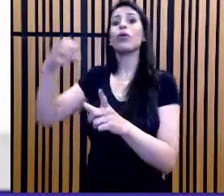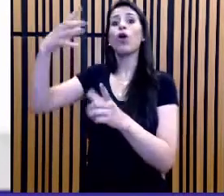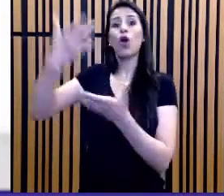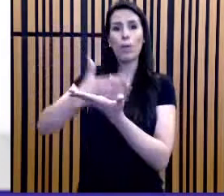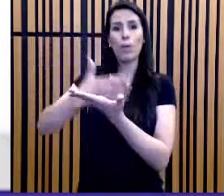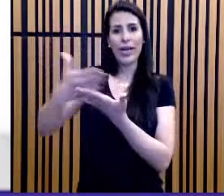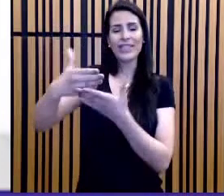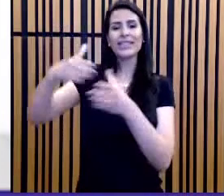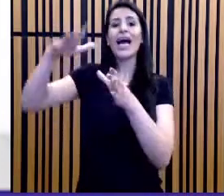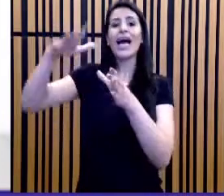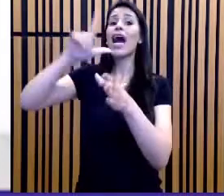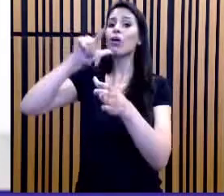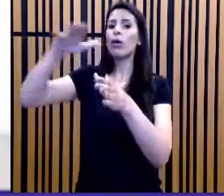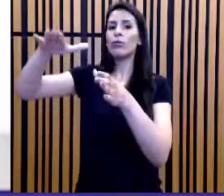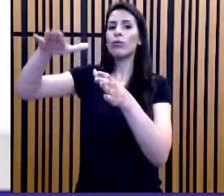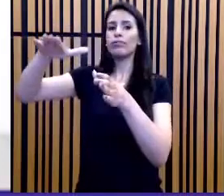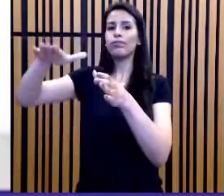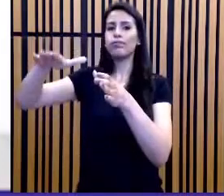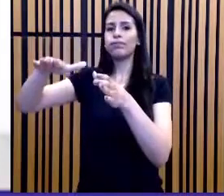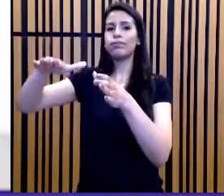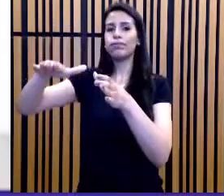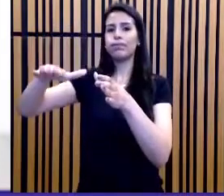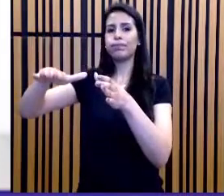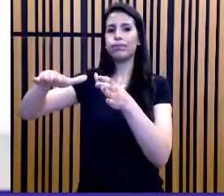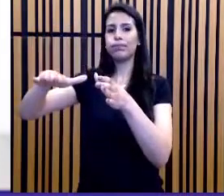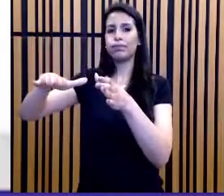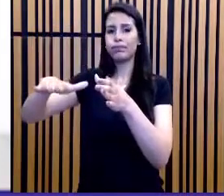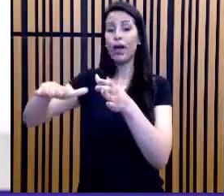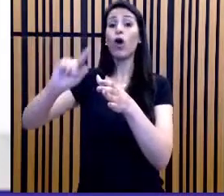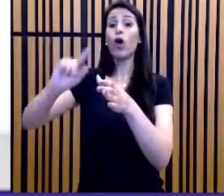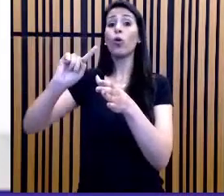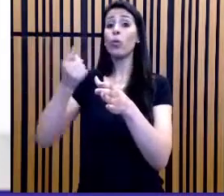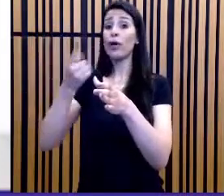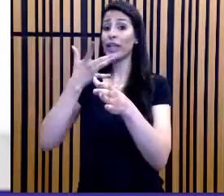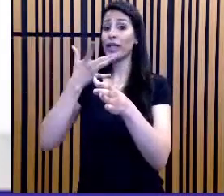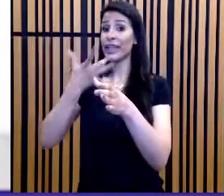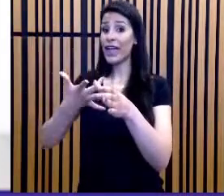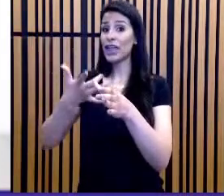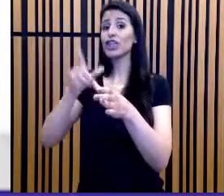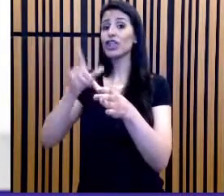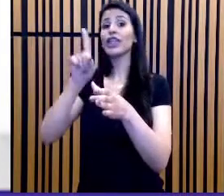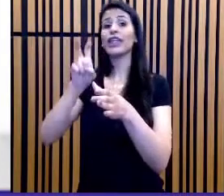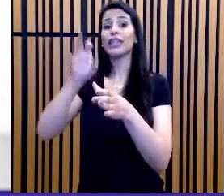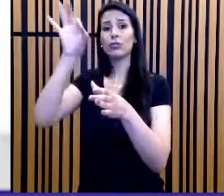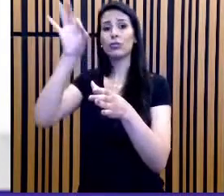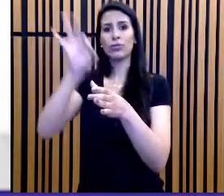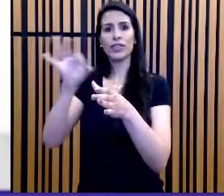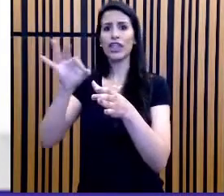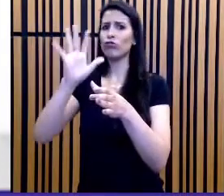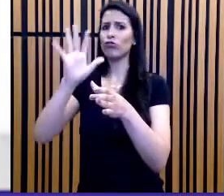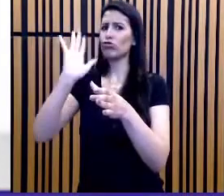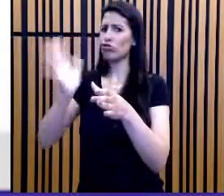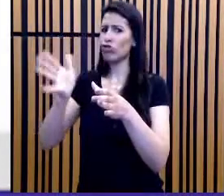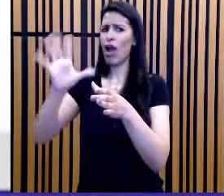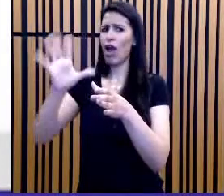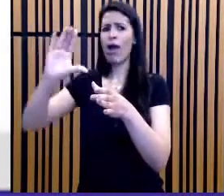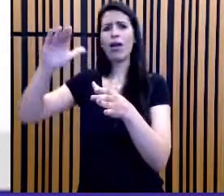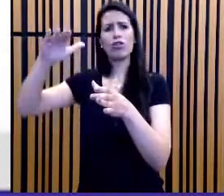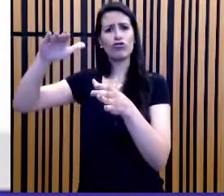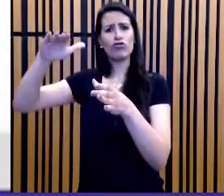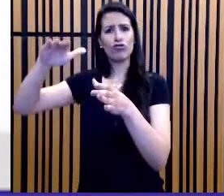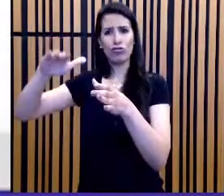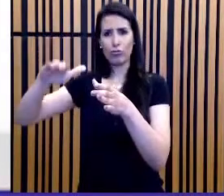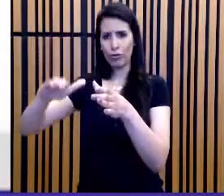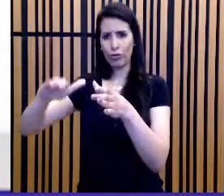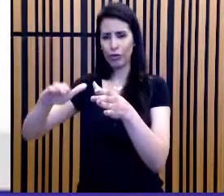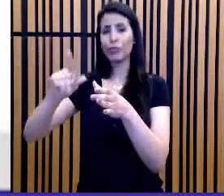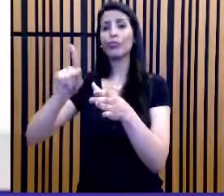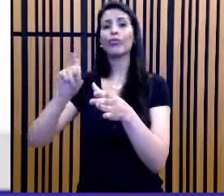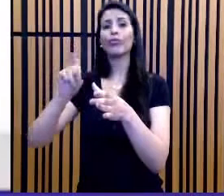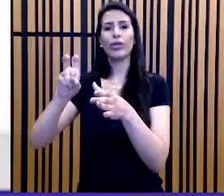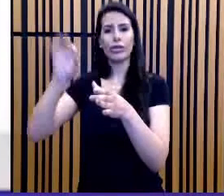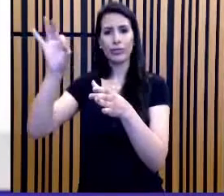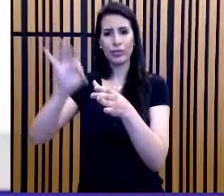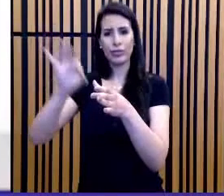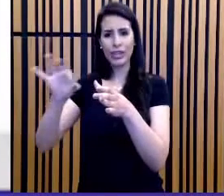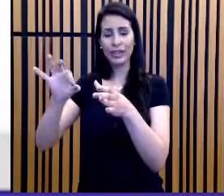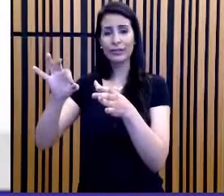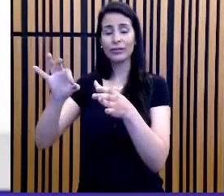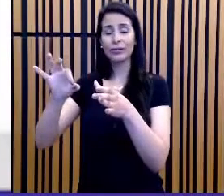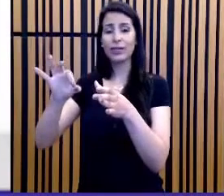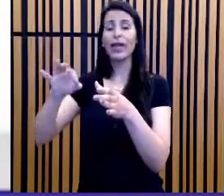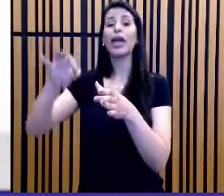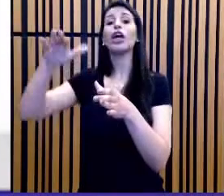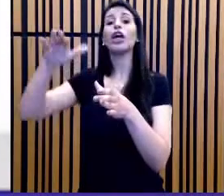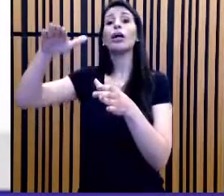13 horas, 15% do volume já havia passado pelo sistema de escoamento. O sistema, o dispositivo eletrônico interrompe o